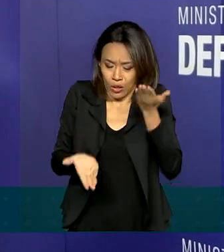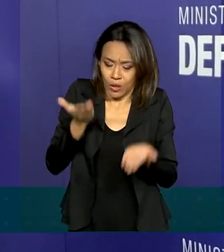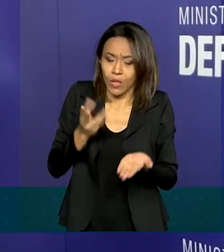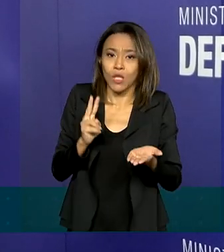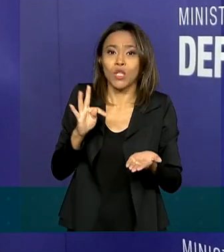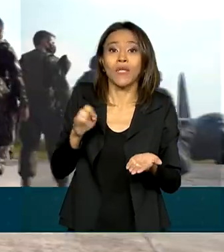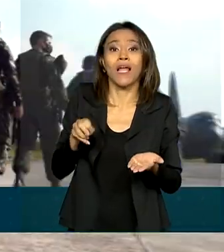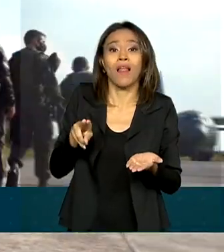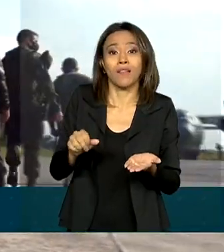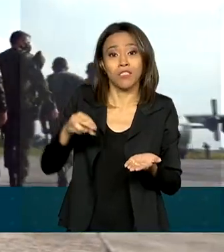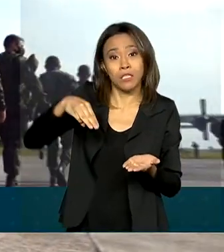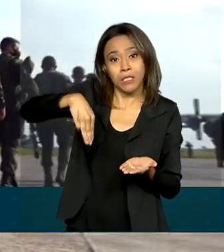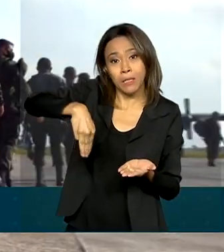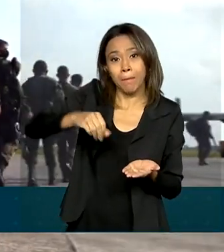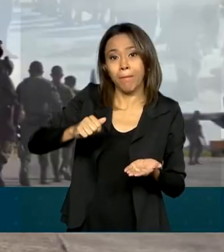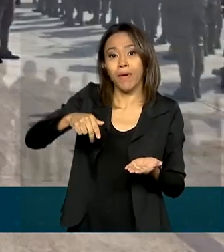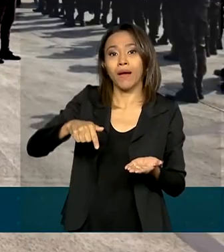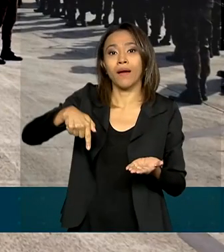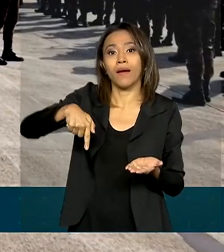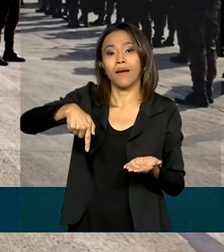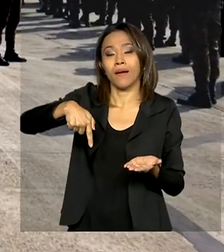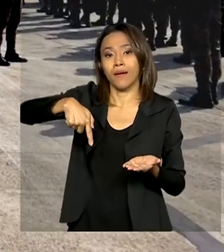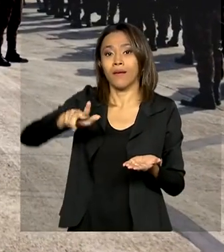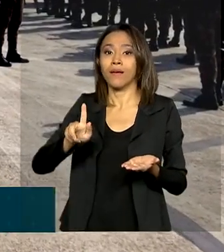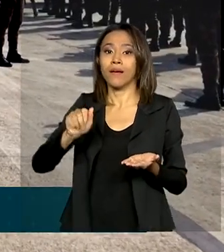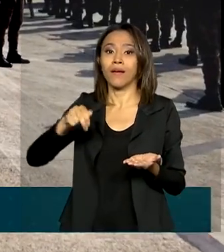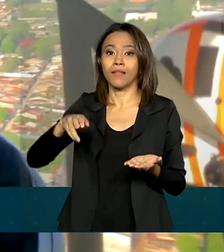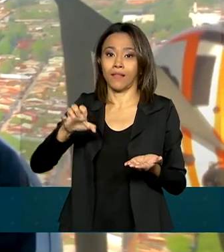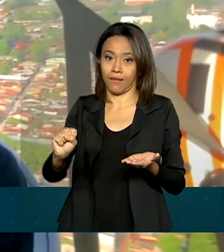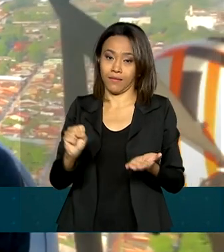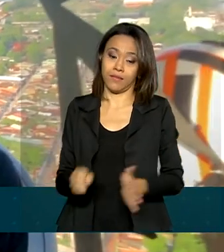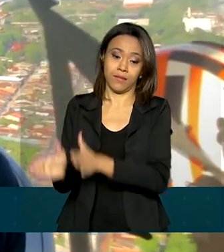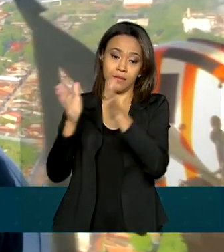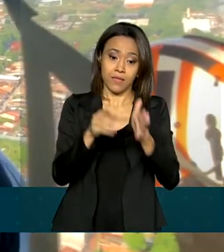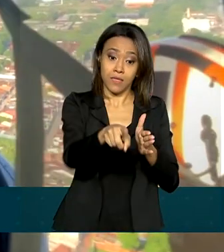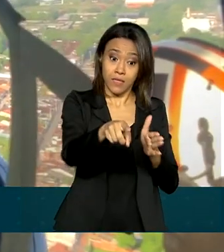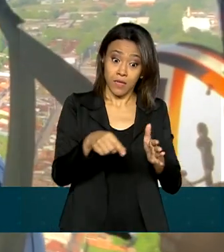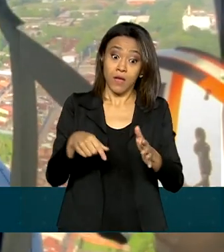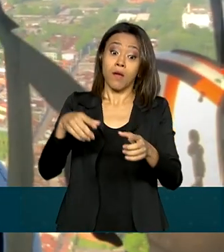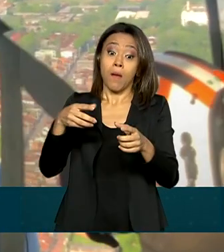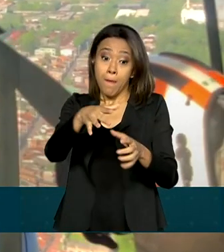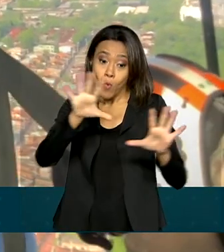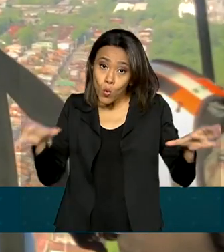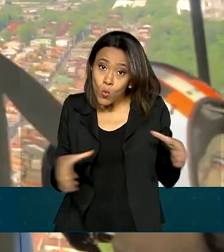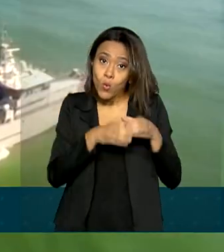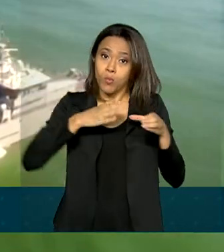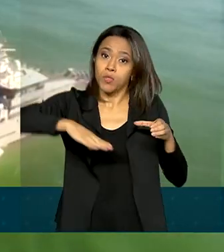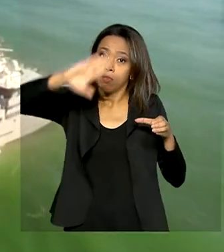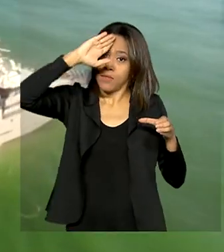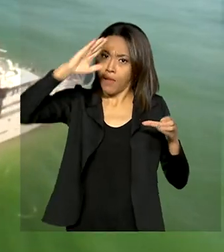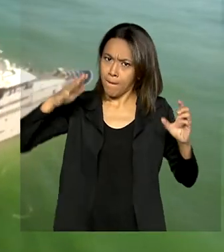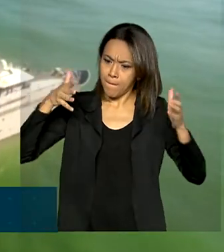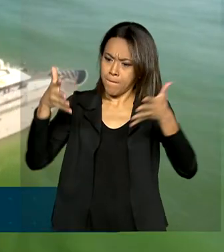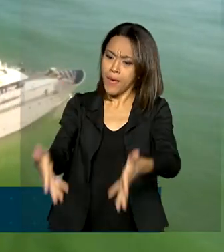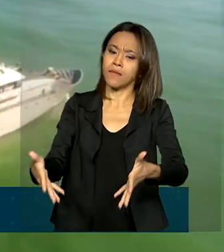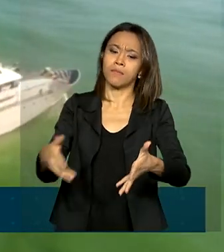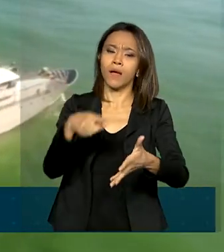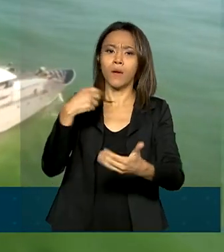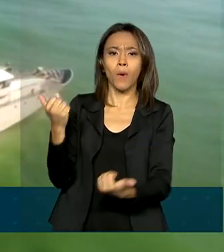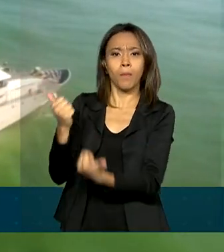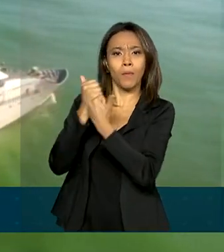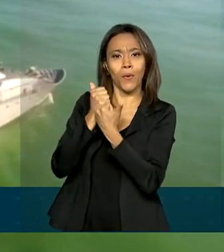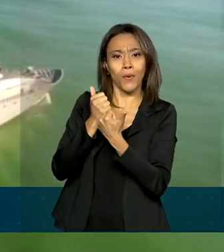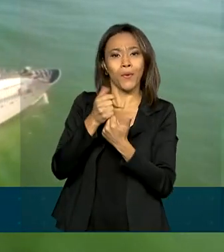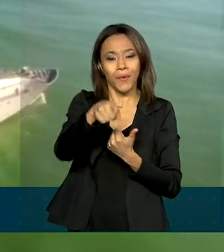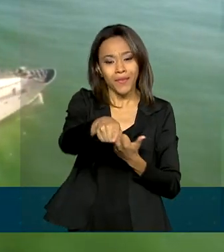manganês. Cerca de 4 mil e 400 militares participaram da Ágata Norte e o apoio veio por